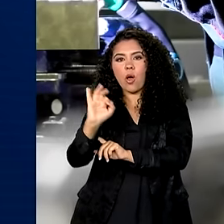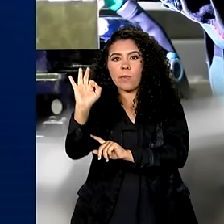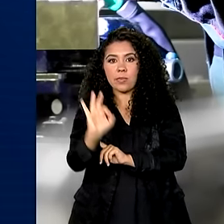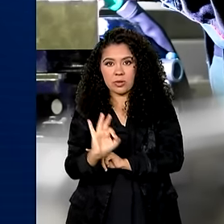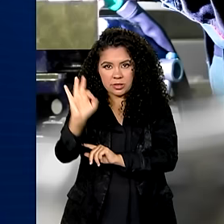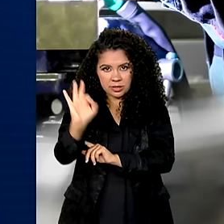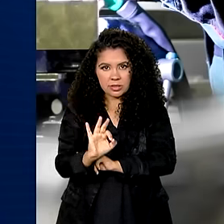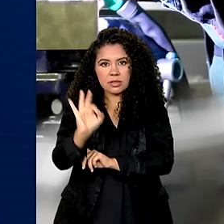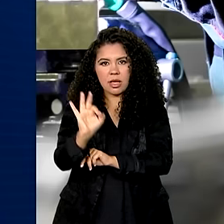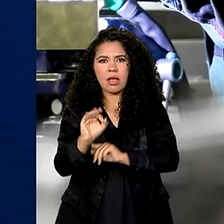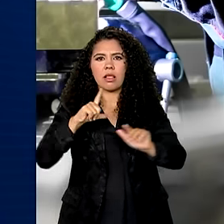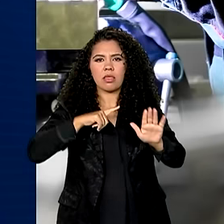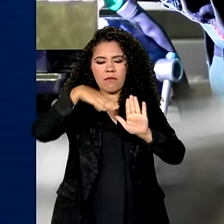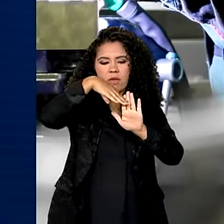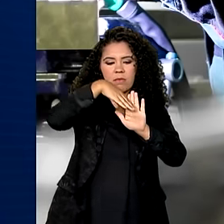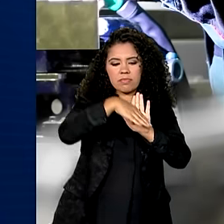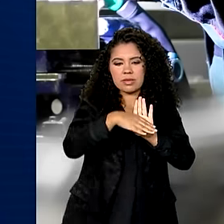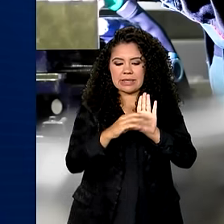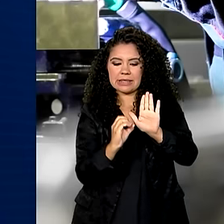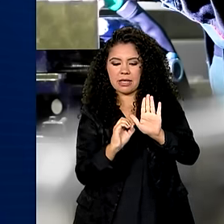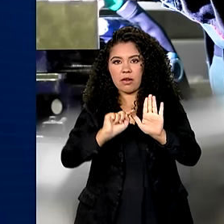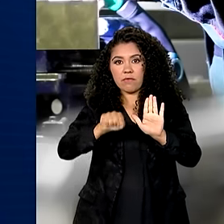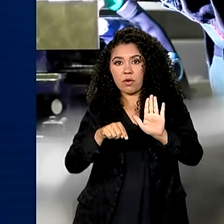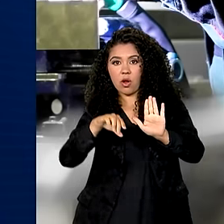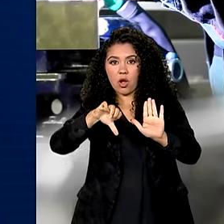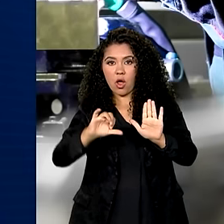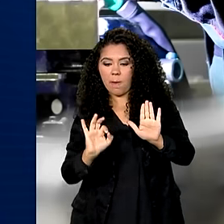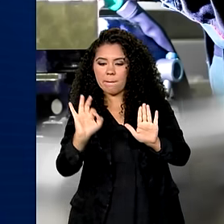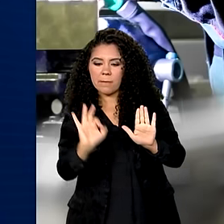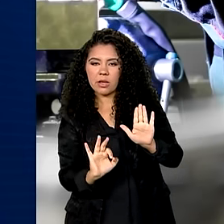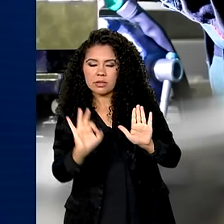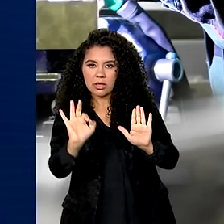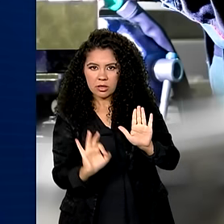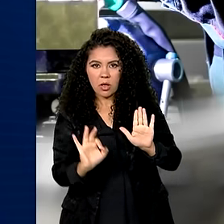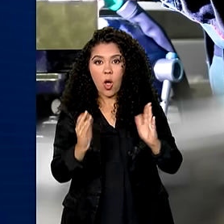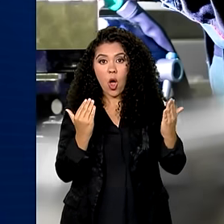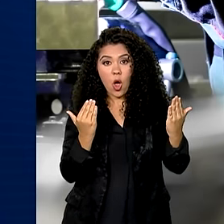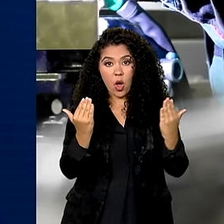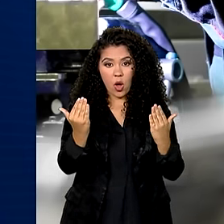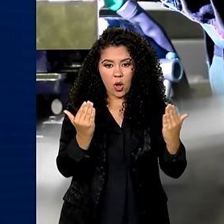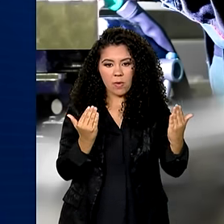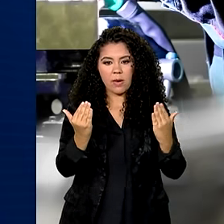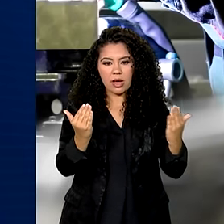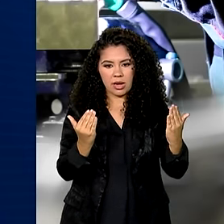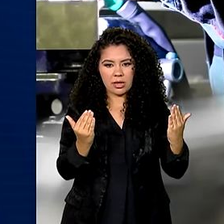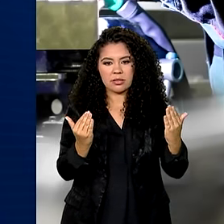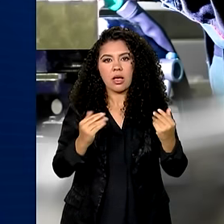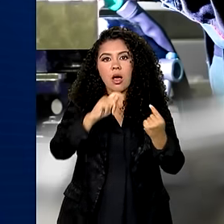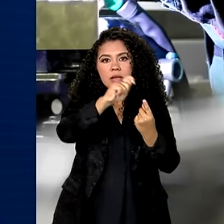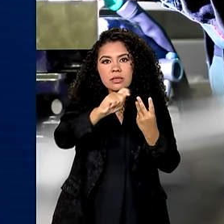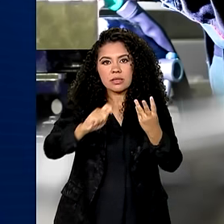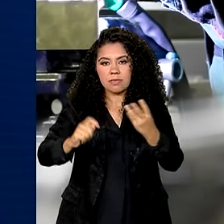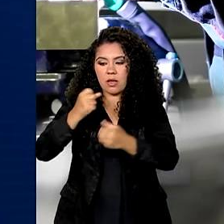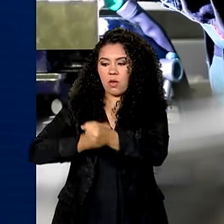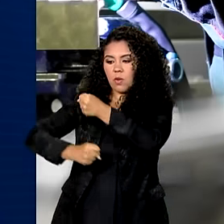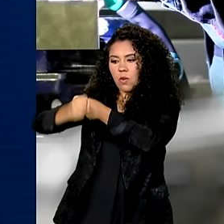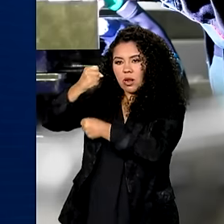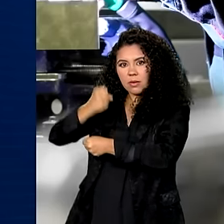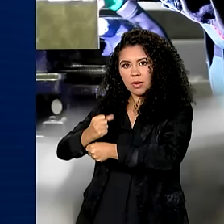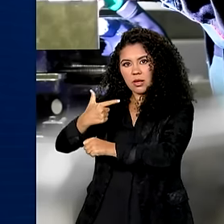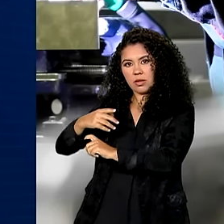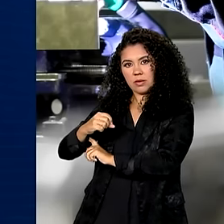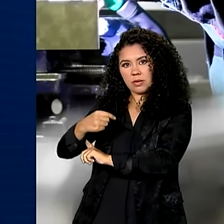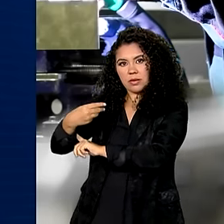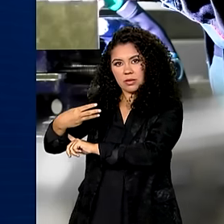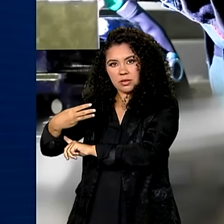Uma queda de 0,9 pontos percentuais em relação aos três primeiros meses de 2023.